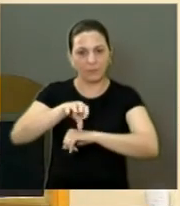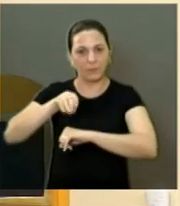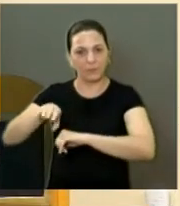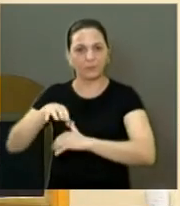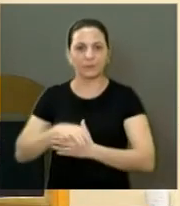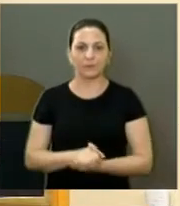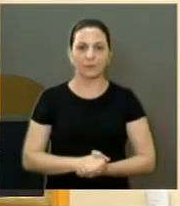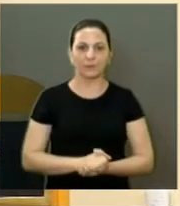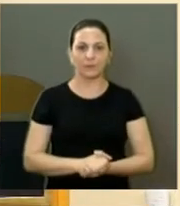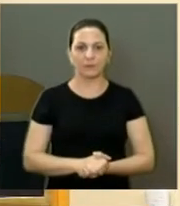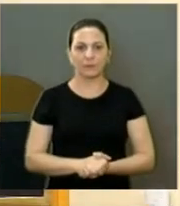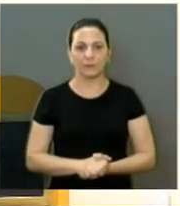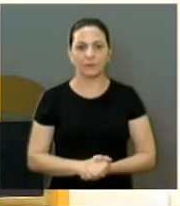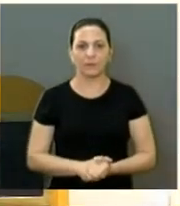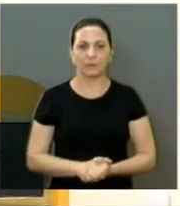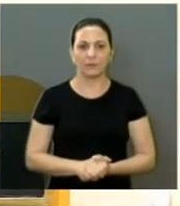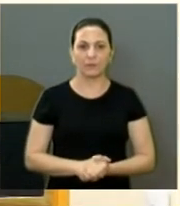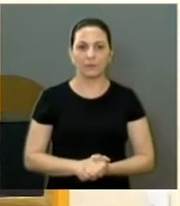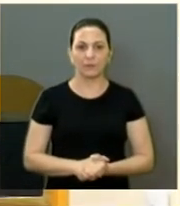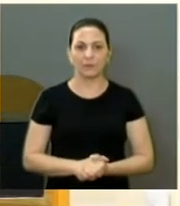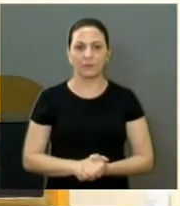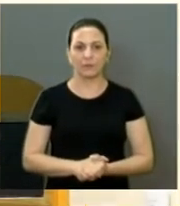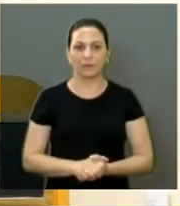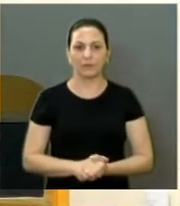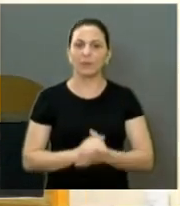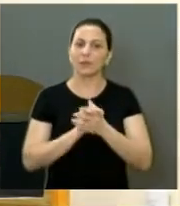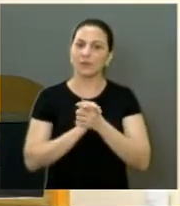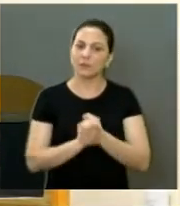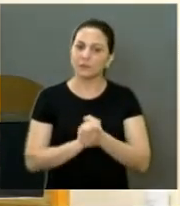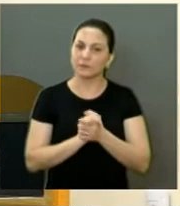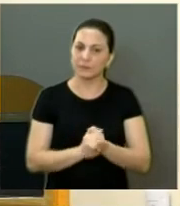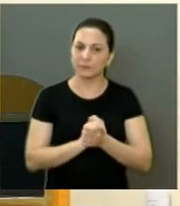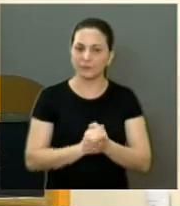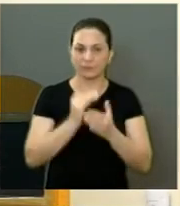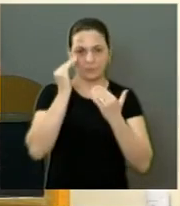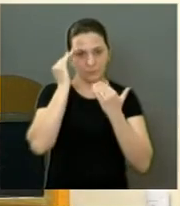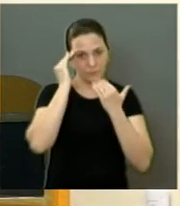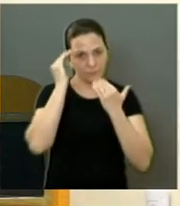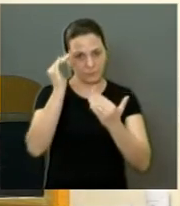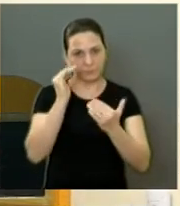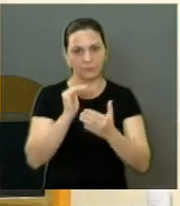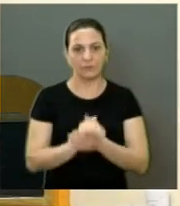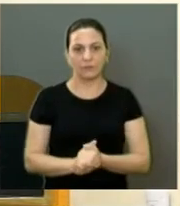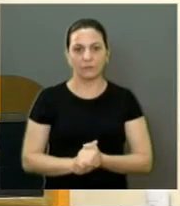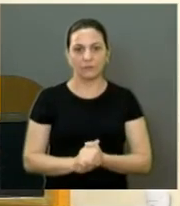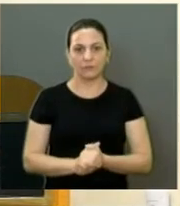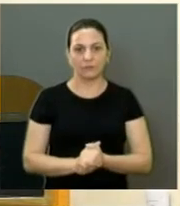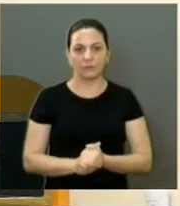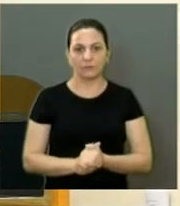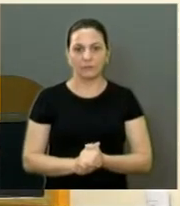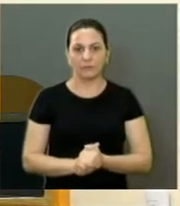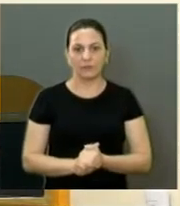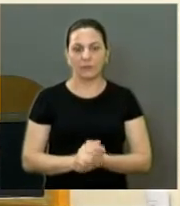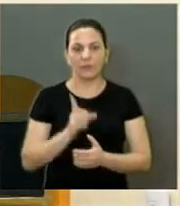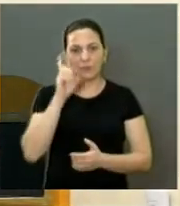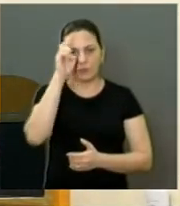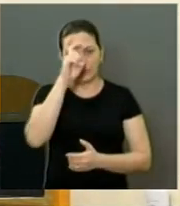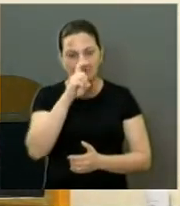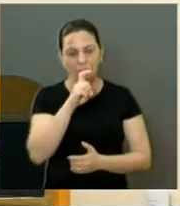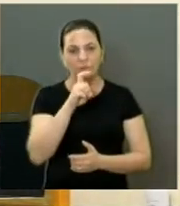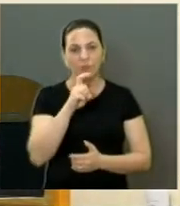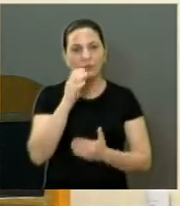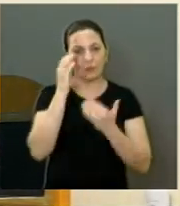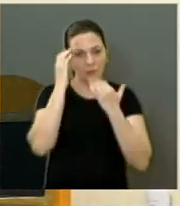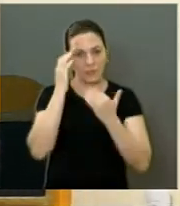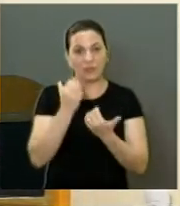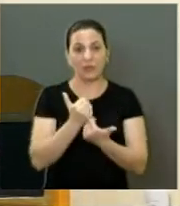nós tivemos... Quero também agradecer aí que dificilmente a gente agradece os nossos assessores.